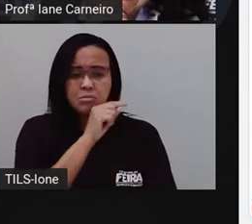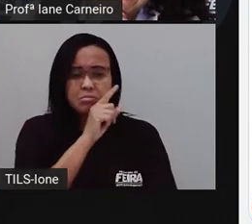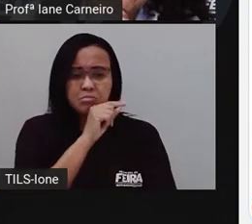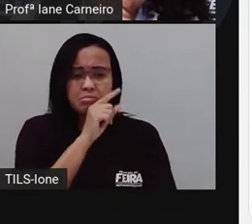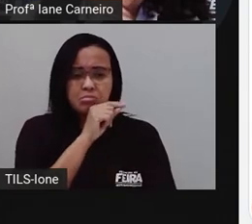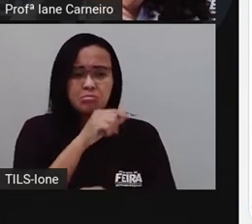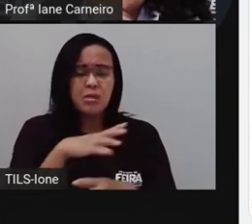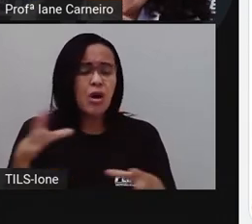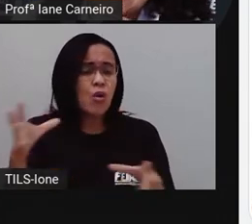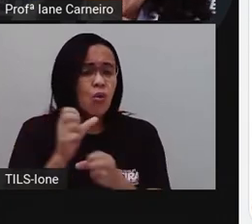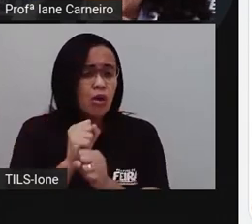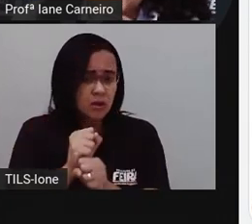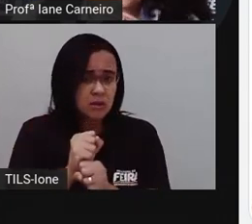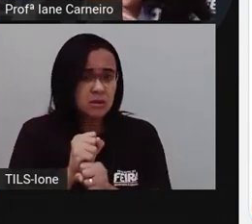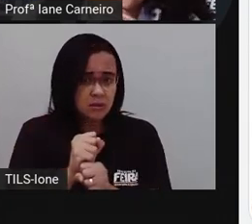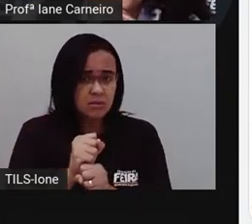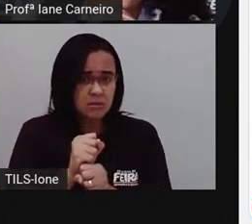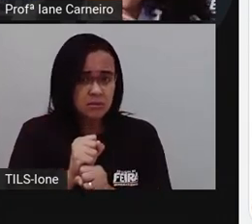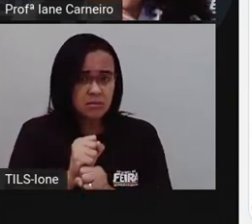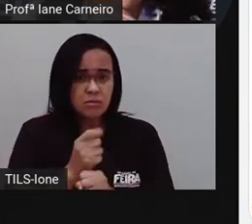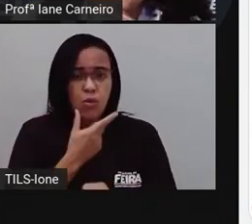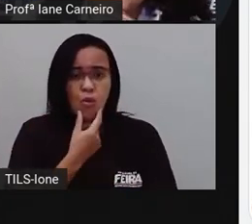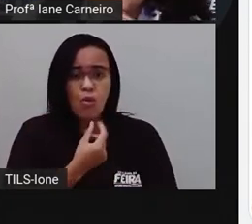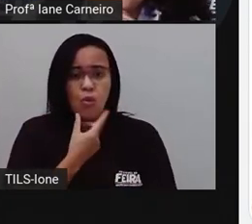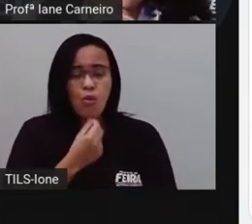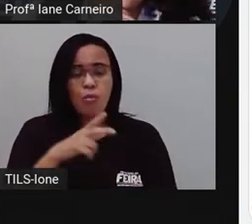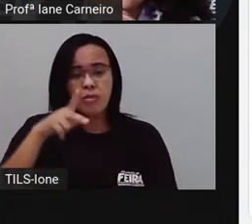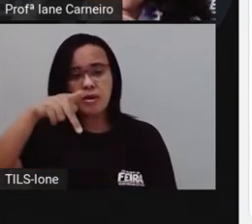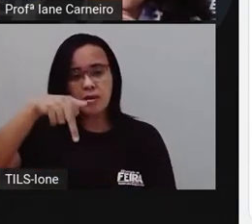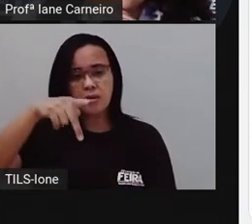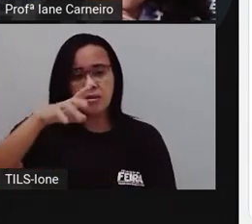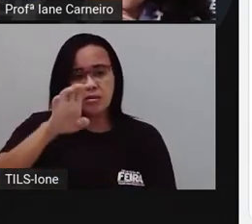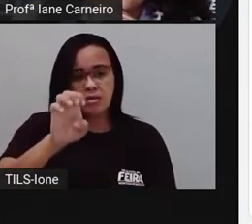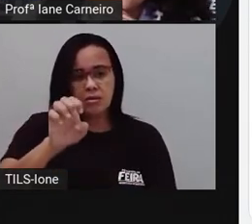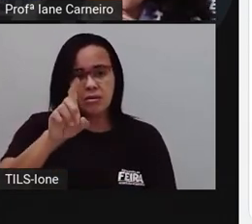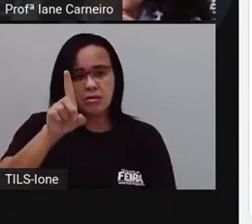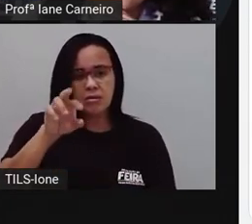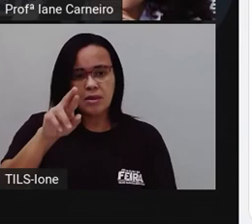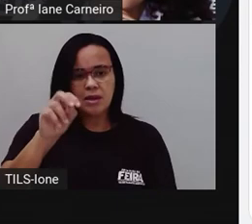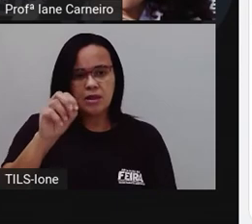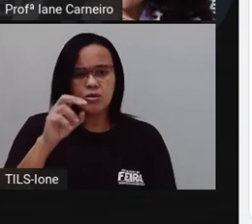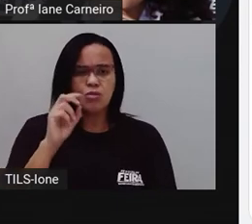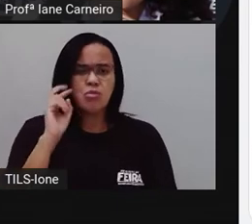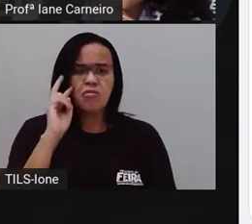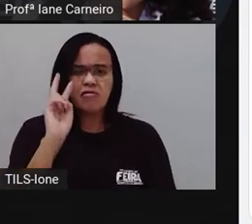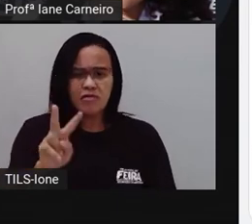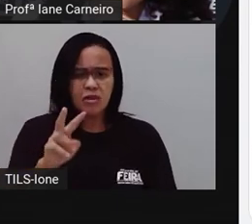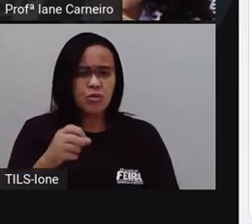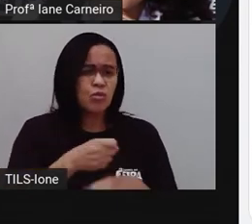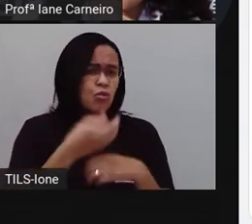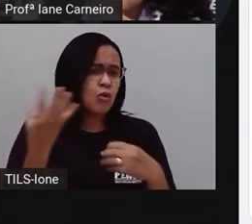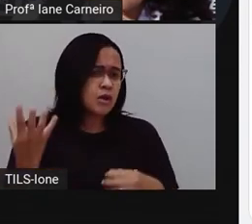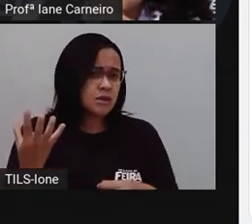E aí, a gente também vai fazer uma conta de adição, ó. Isso aqui.